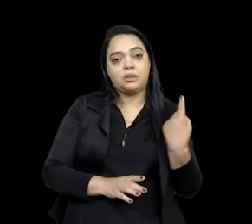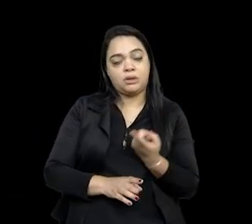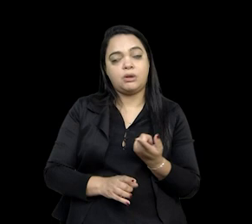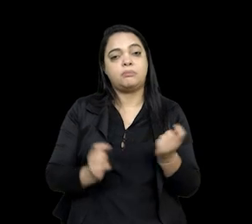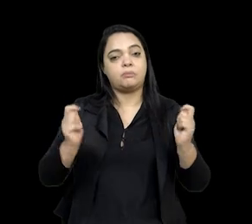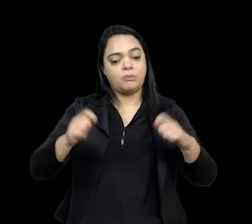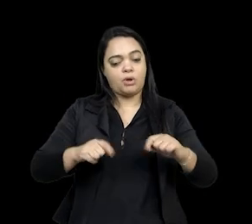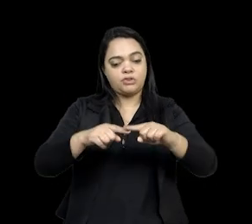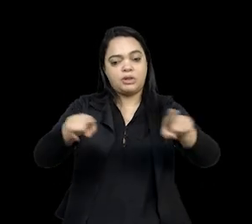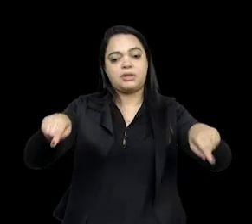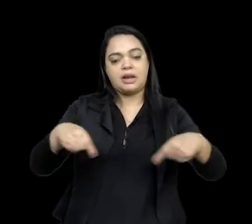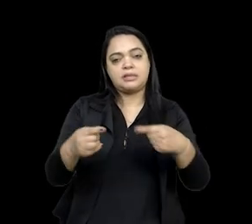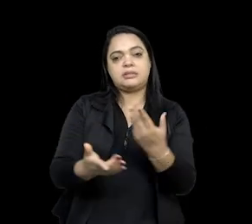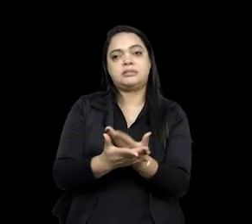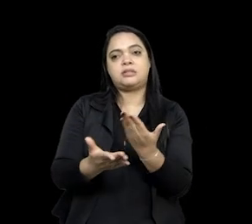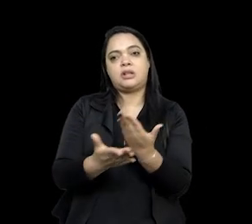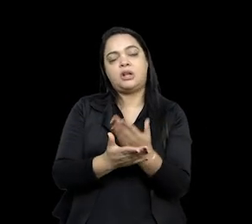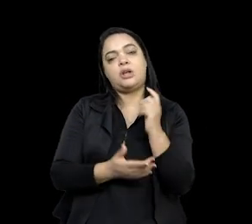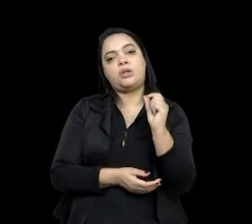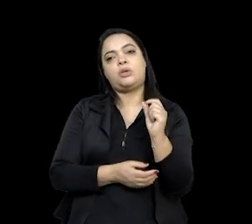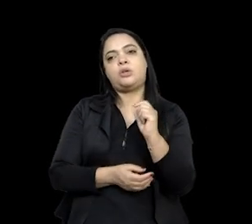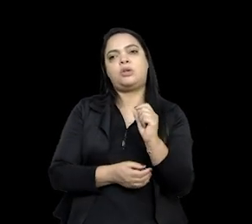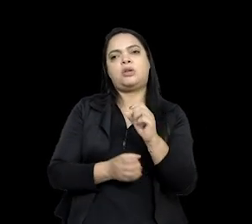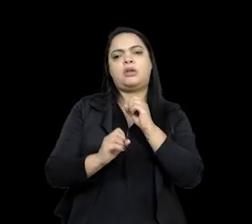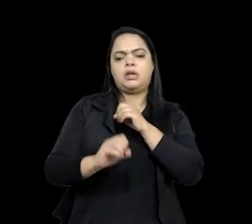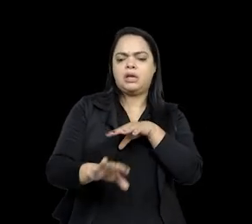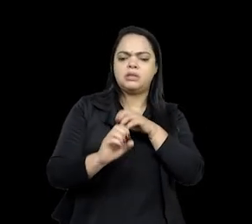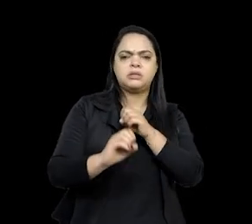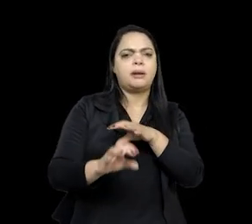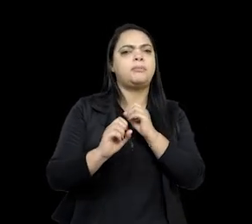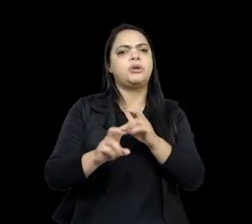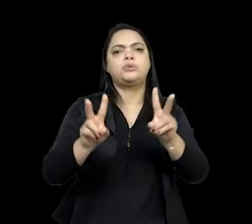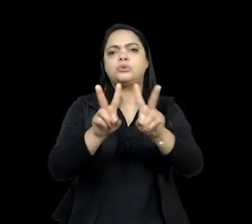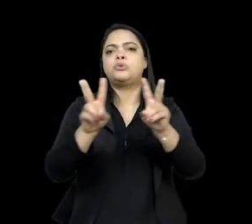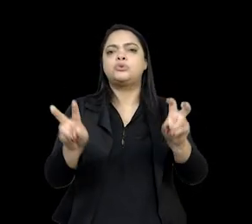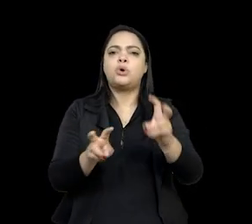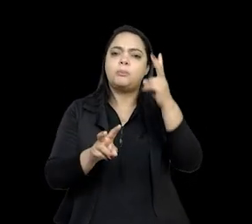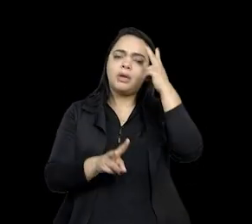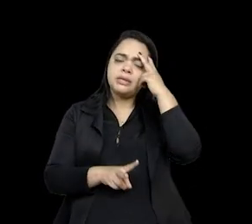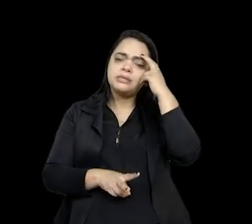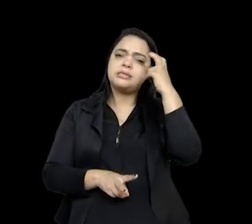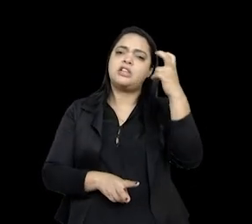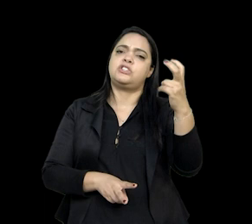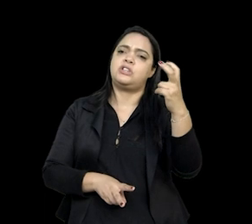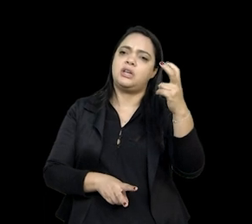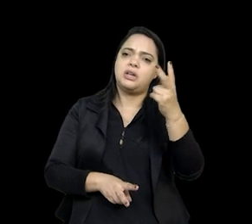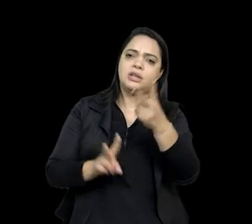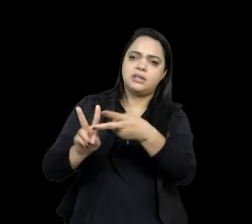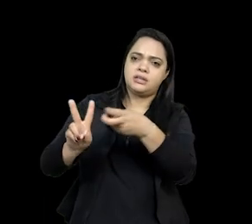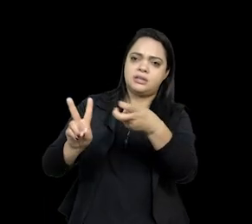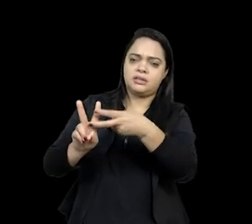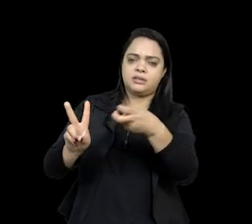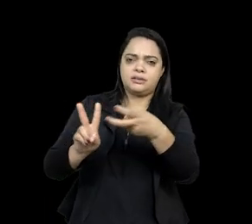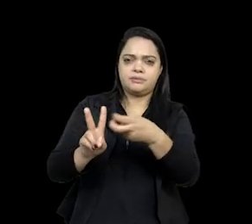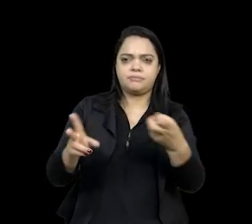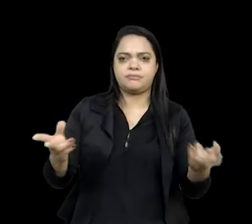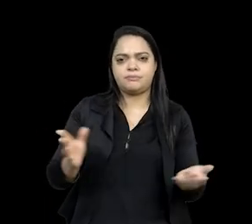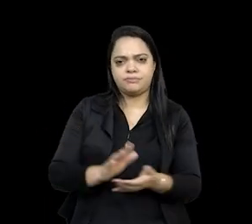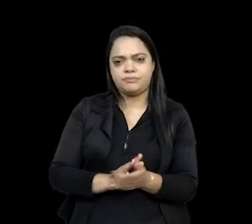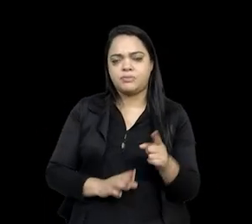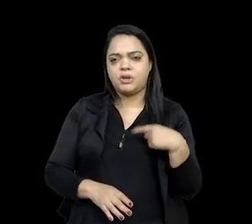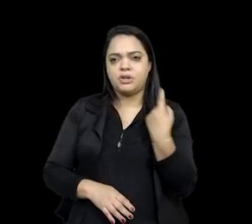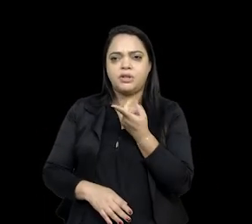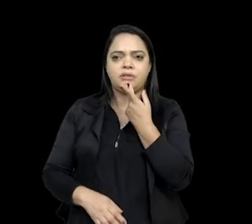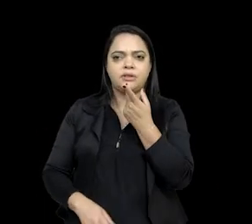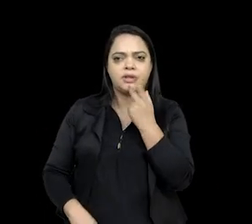produção de conhecimentos, vários saberes indígenas que ou criaram, por exemplo, a floresta Amazônia. Então, a gente está